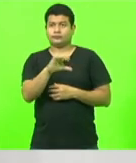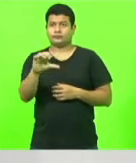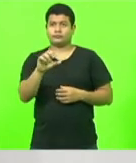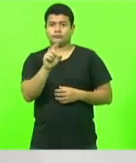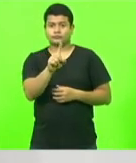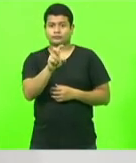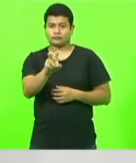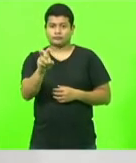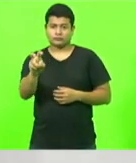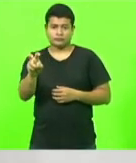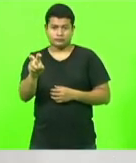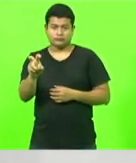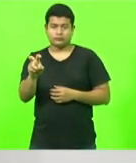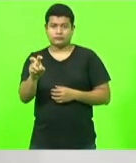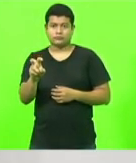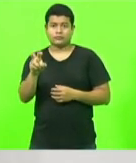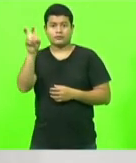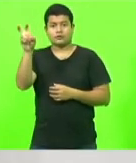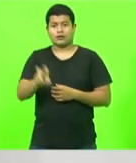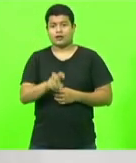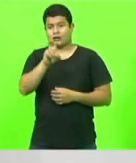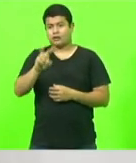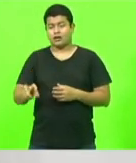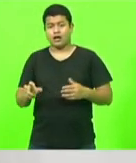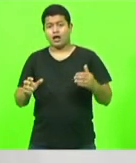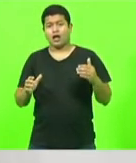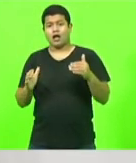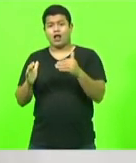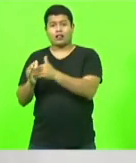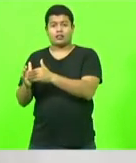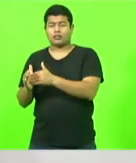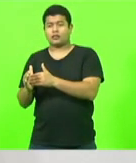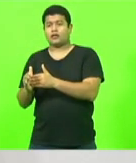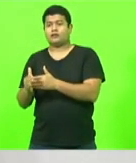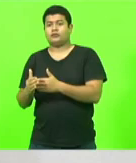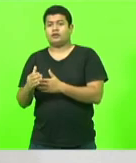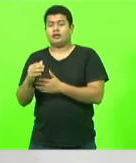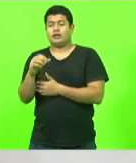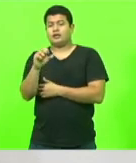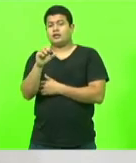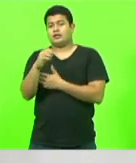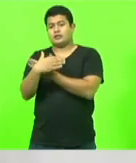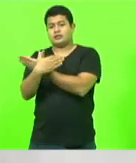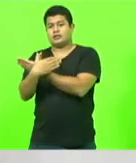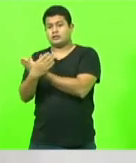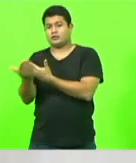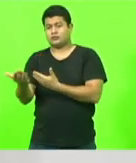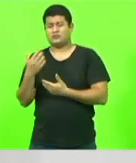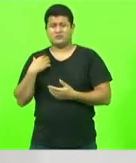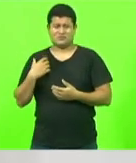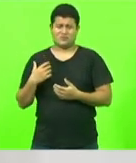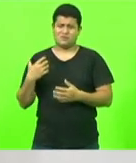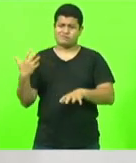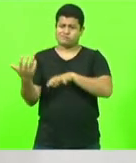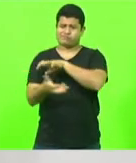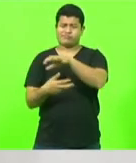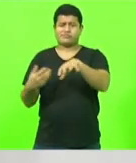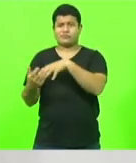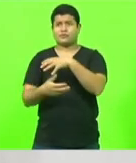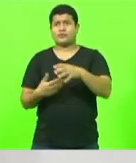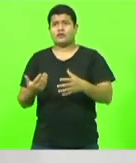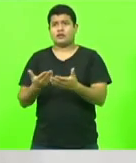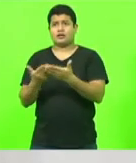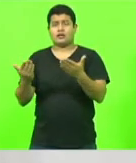SC155, de Chancherê, Chavantina, Seara, um caos também. Mais de 7, 8 anos que aconteceu o